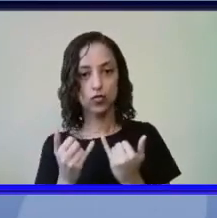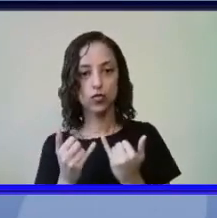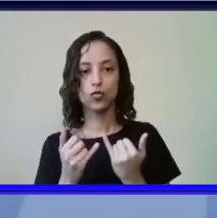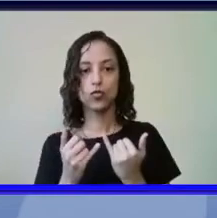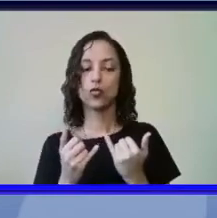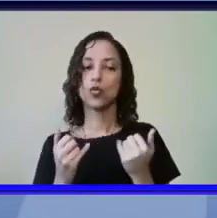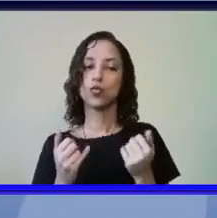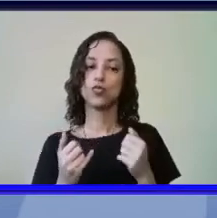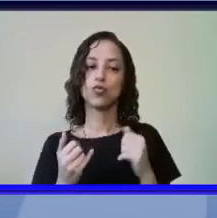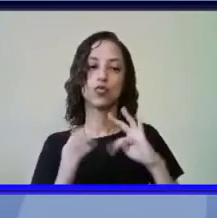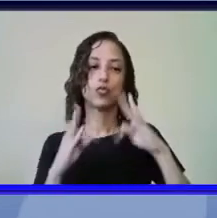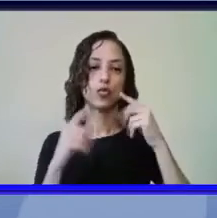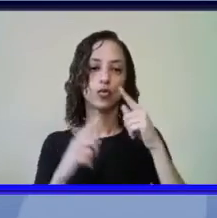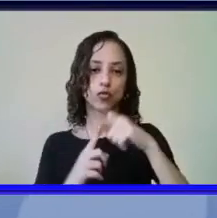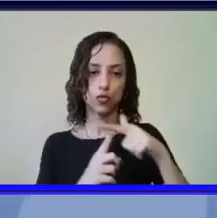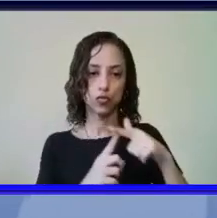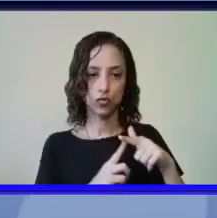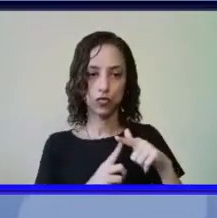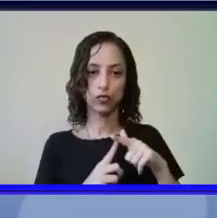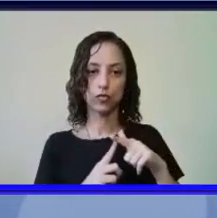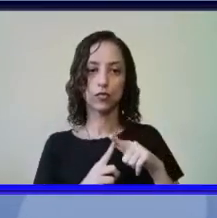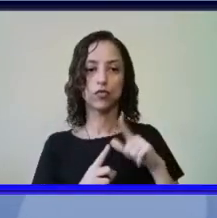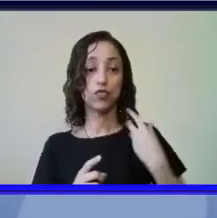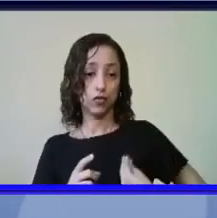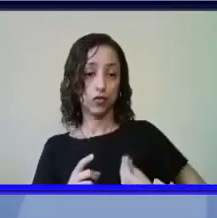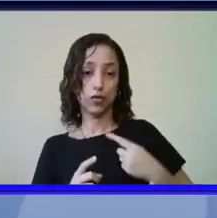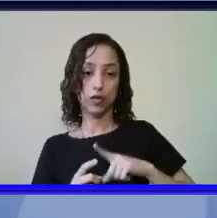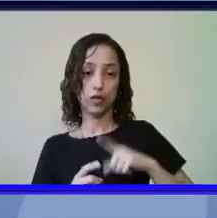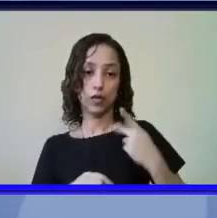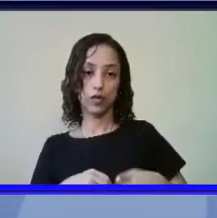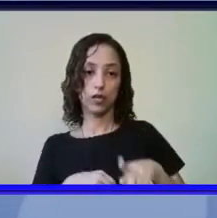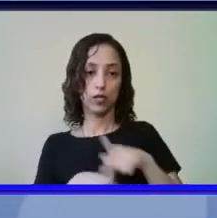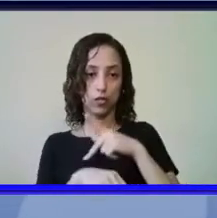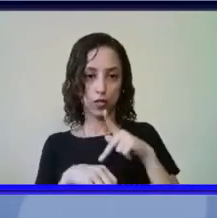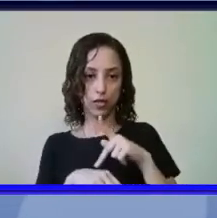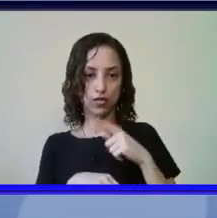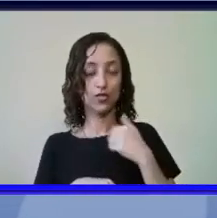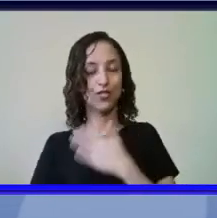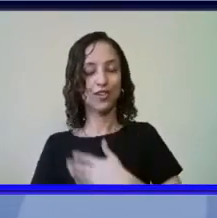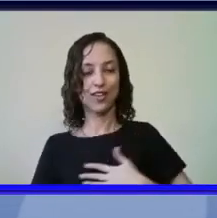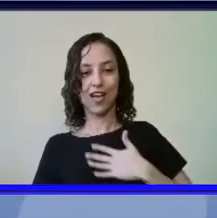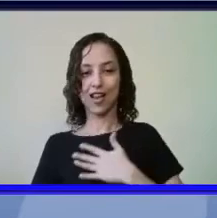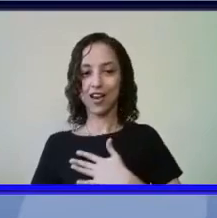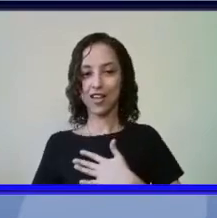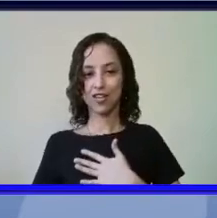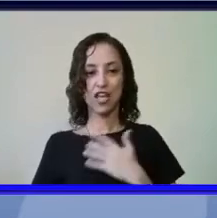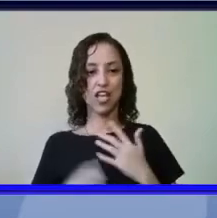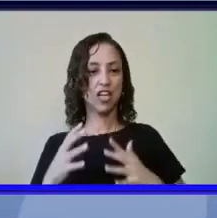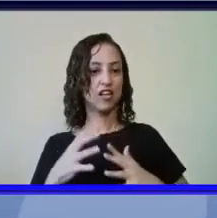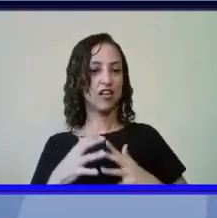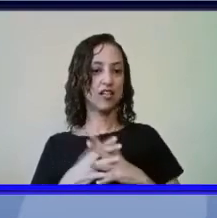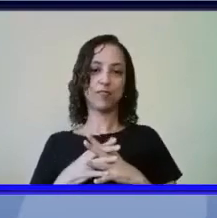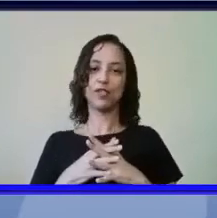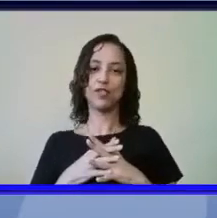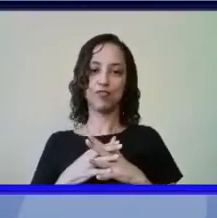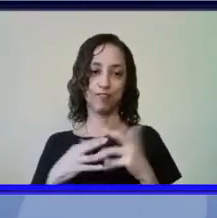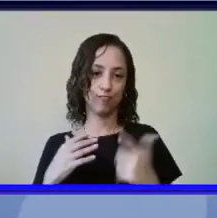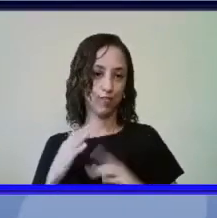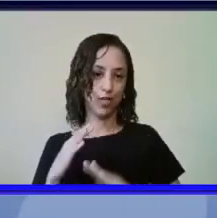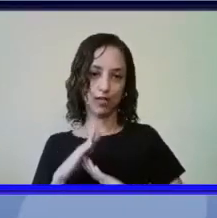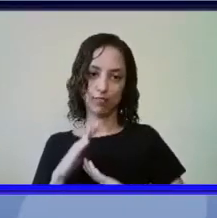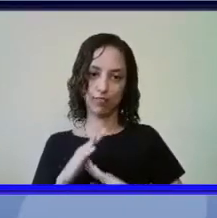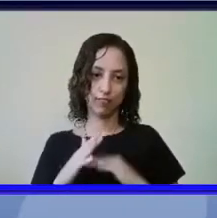espécies que ocorrem no nosso país então isso me deixou muito alegre e eu não meço esforços no sentido de poder